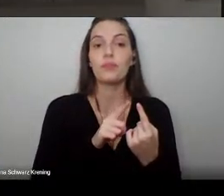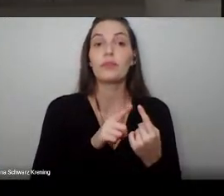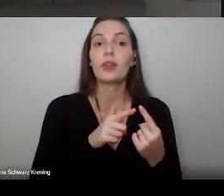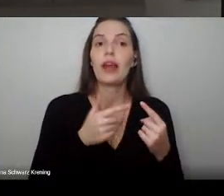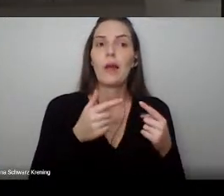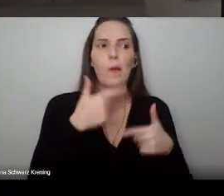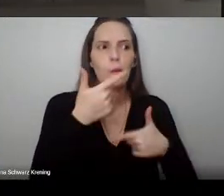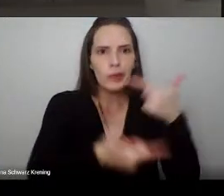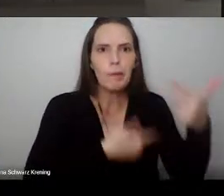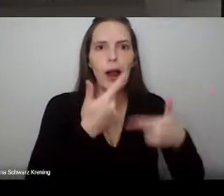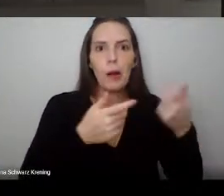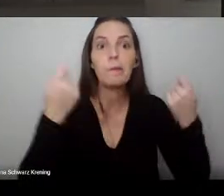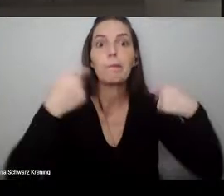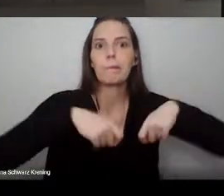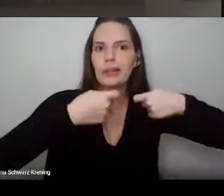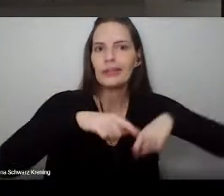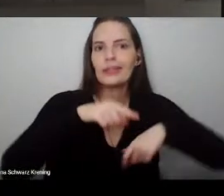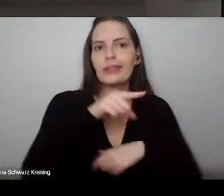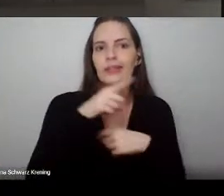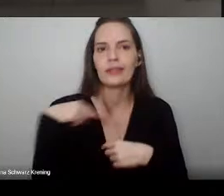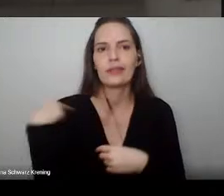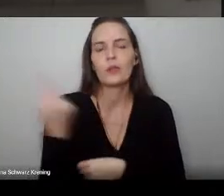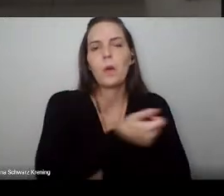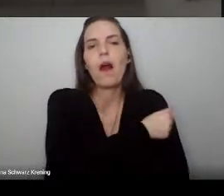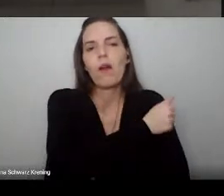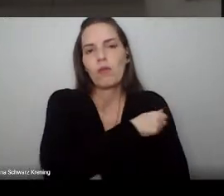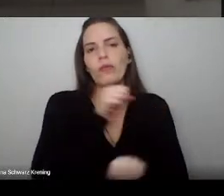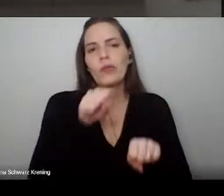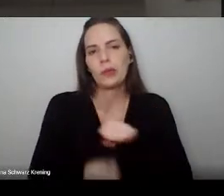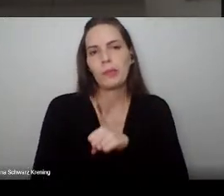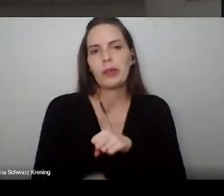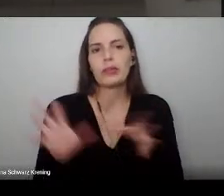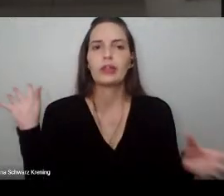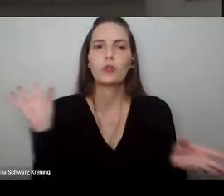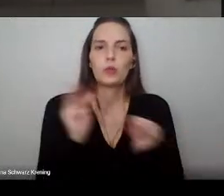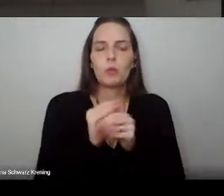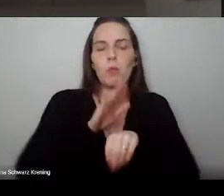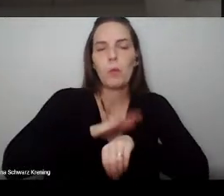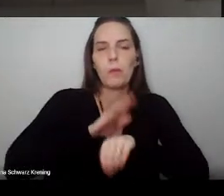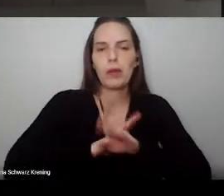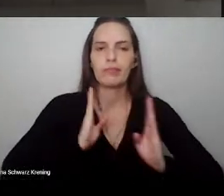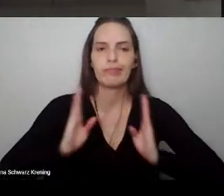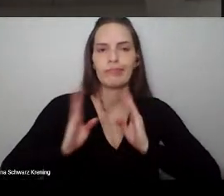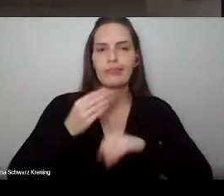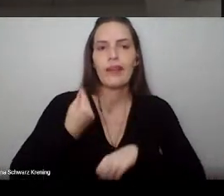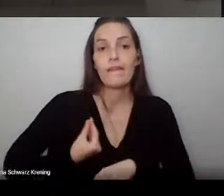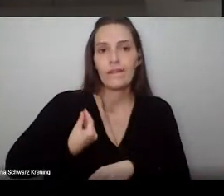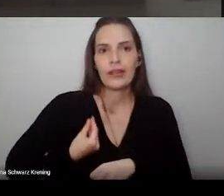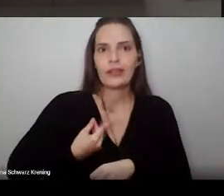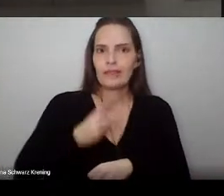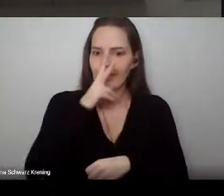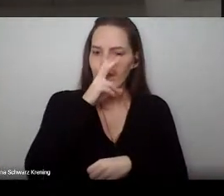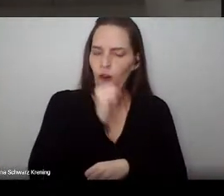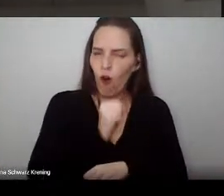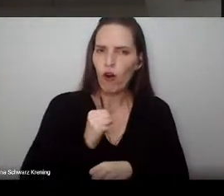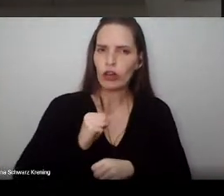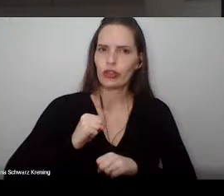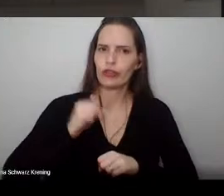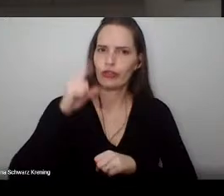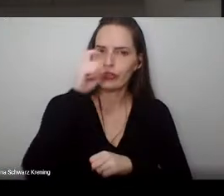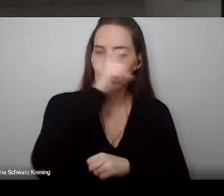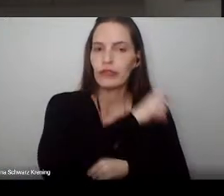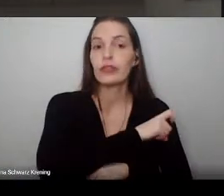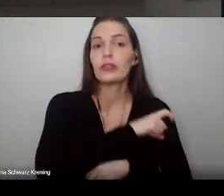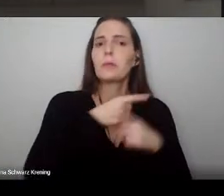alunos. Resumindo essa pequena e grande fase de nossas vidas, foi intenso, e os momentos ficarão eternizados. Tão